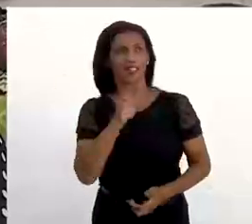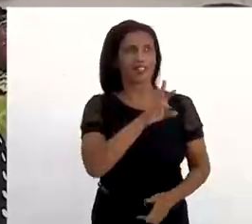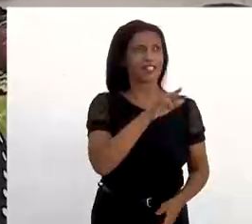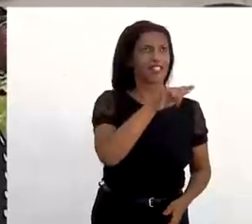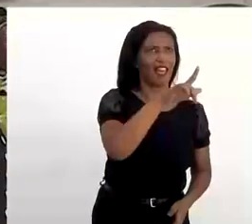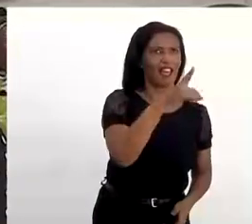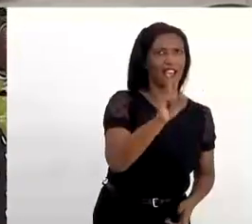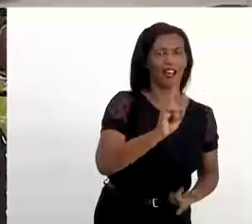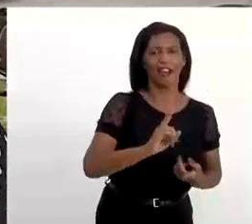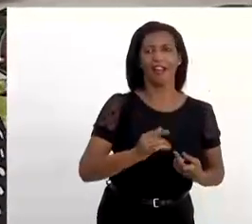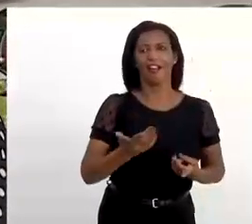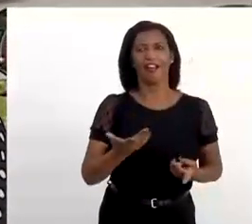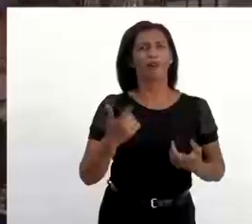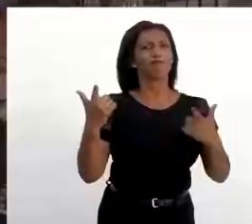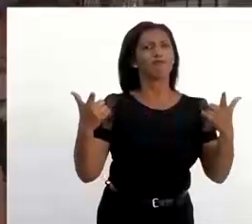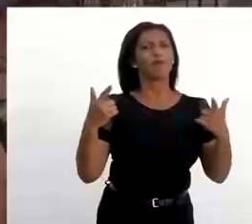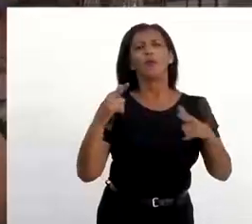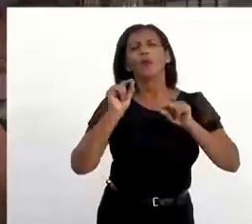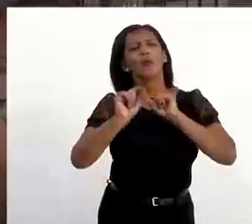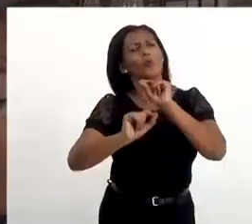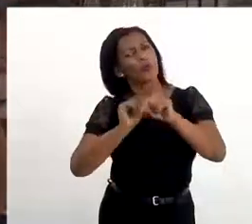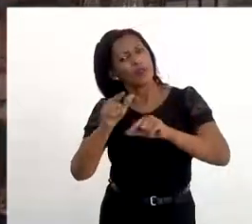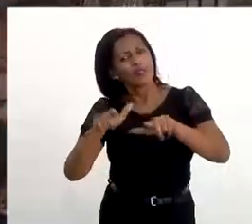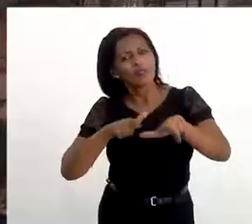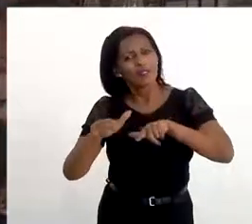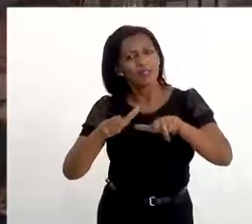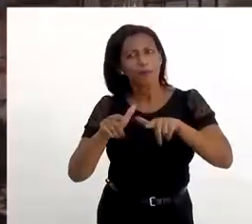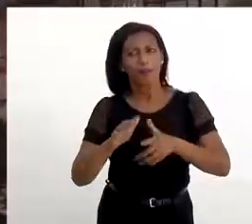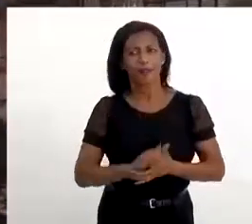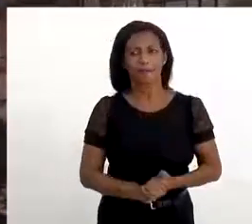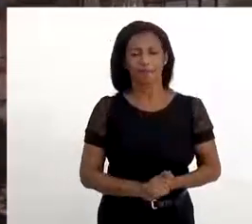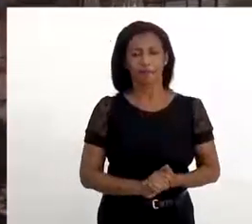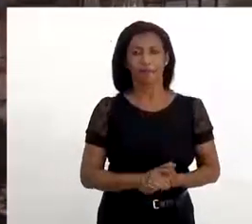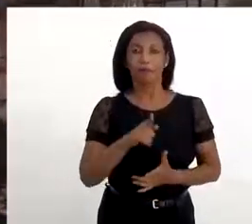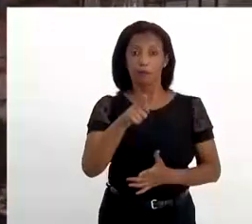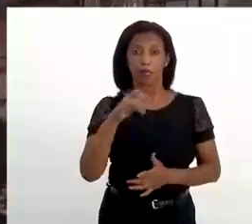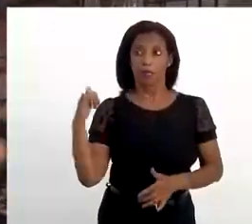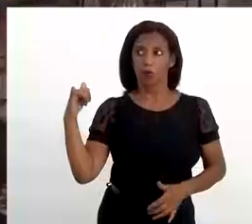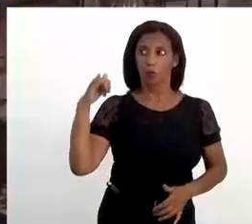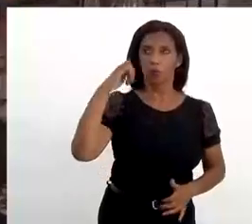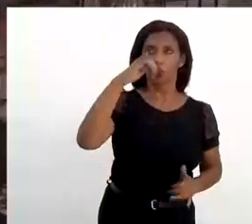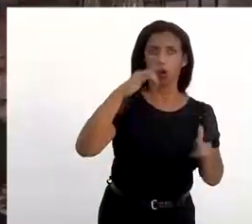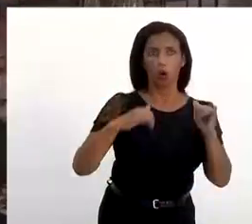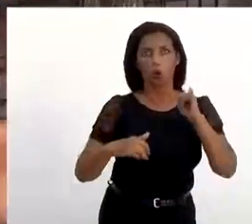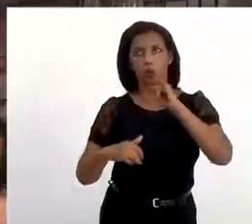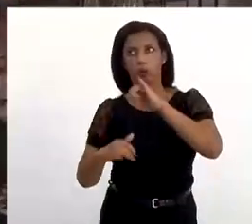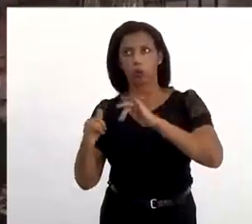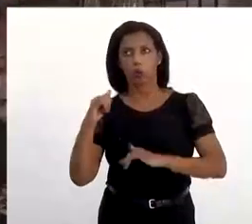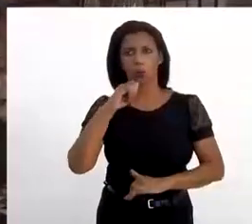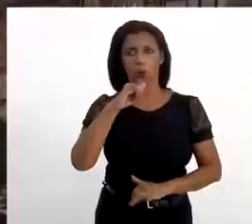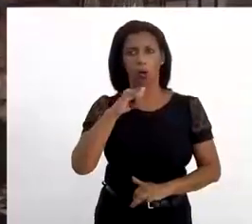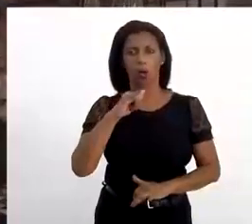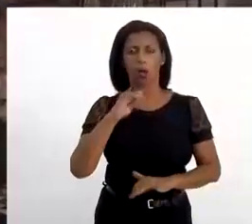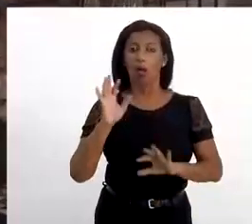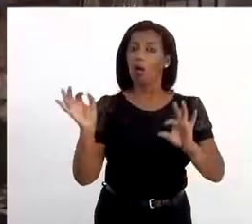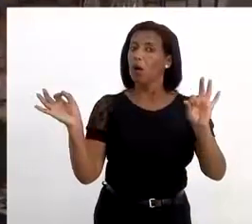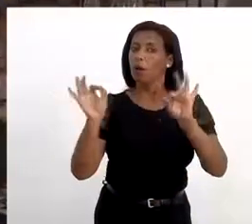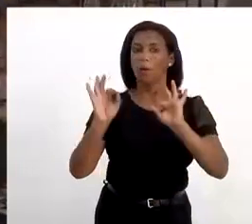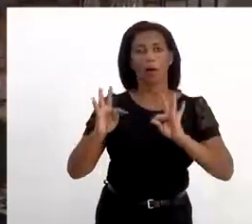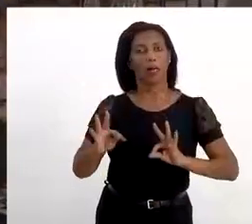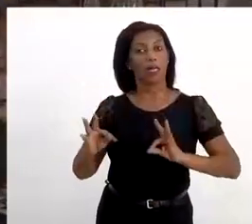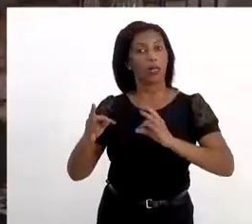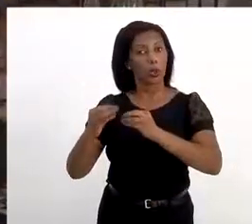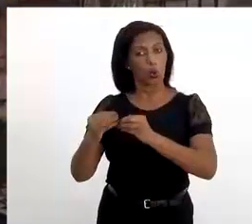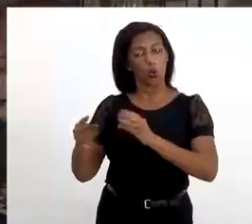O que é esse trabalho? Essas viagens todas que eu faço, nem todas é por conta da Renafro. Eu